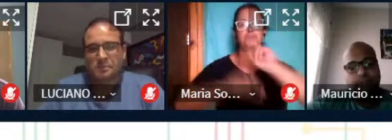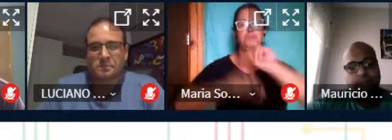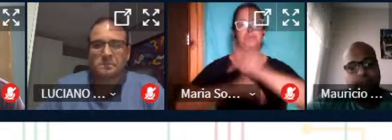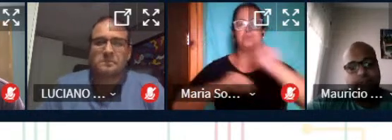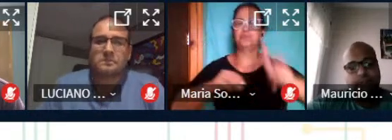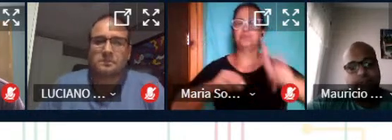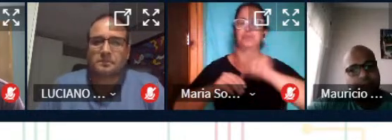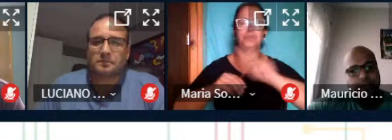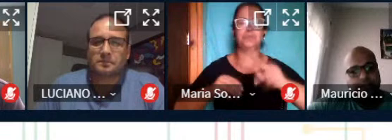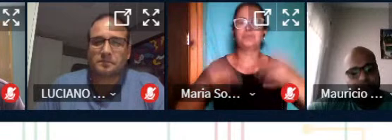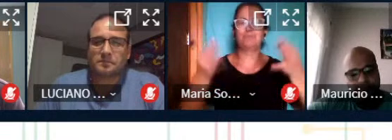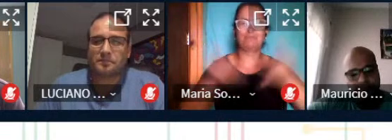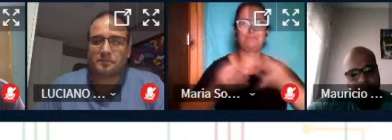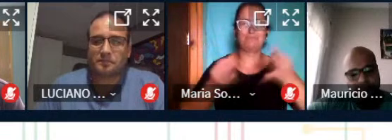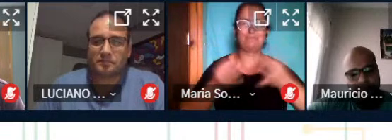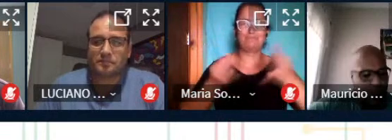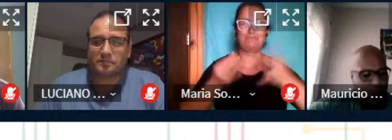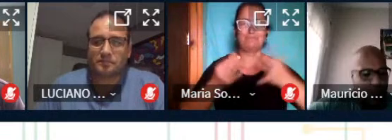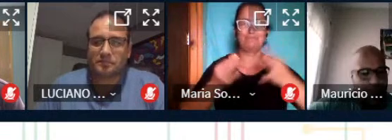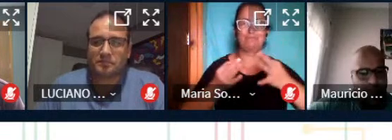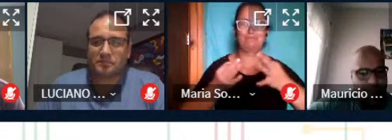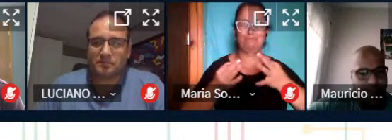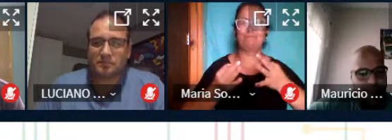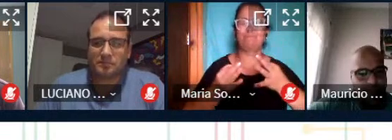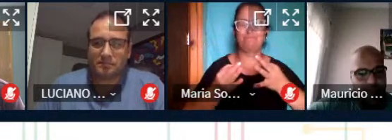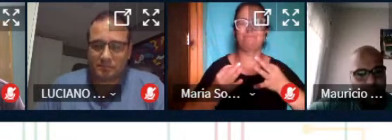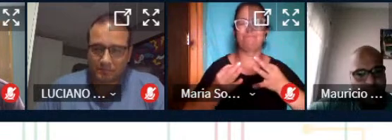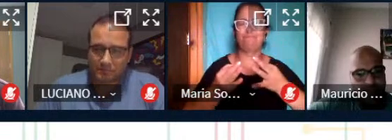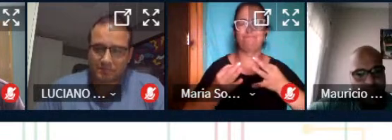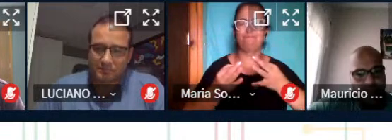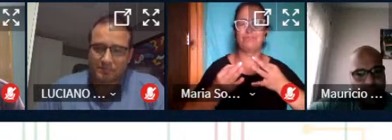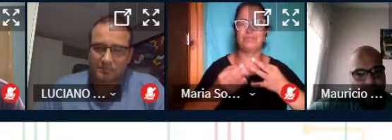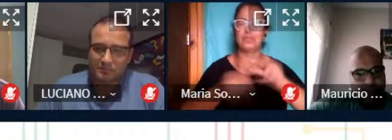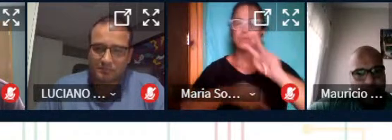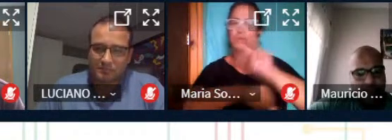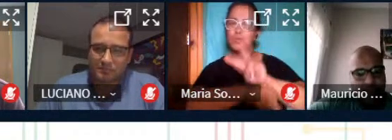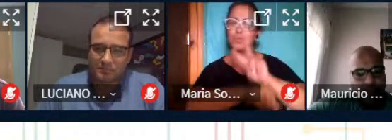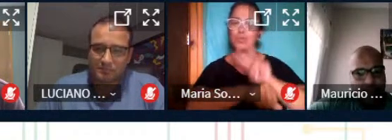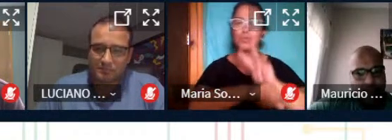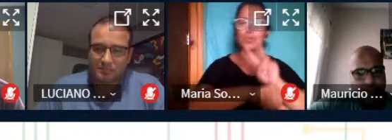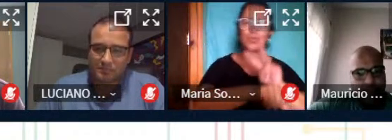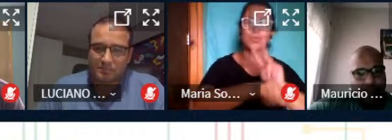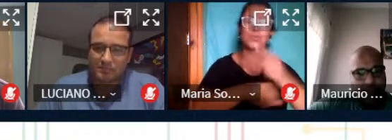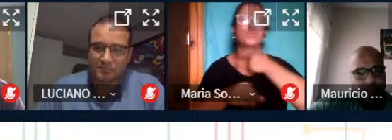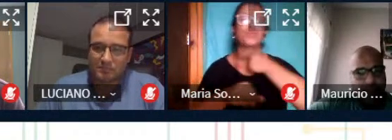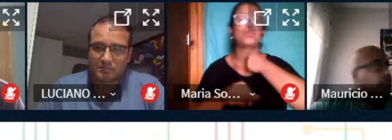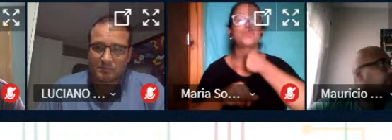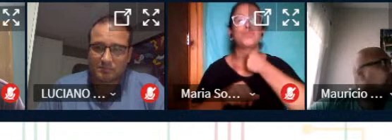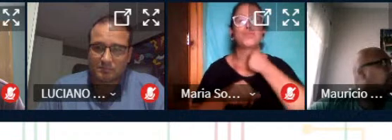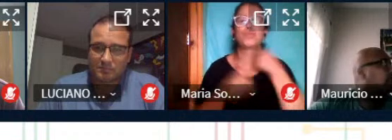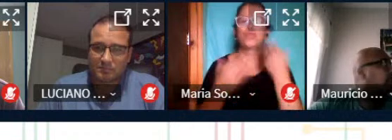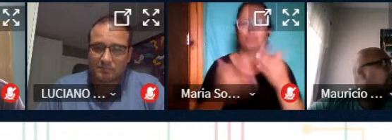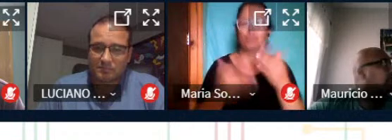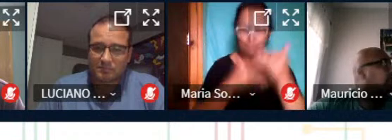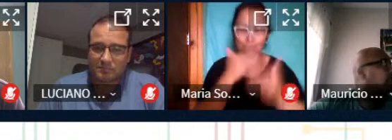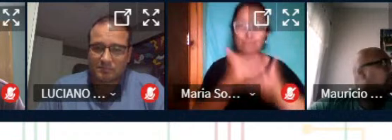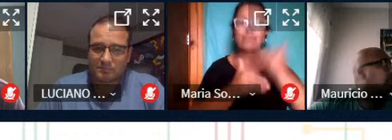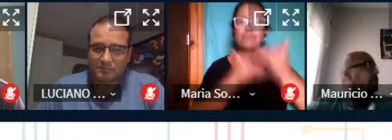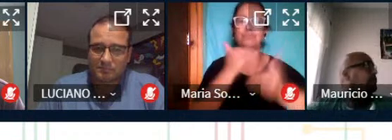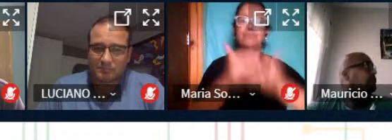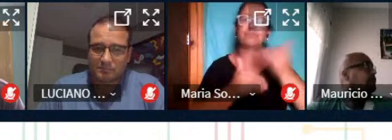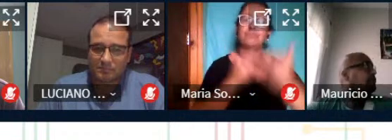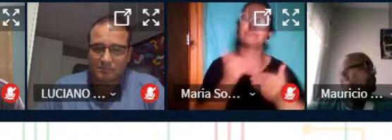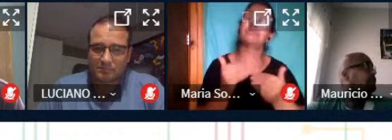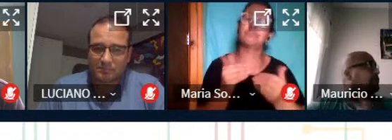com certeza tem se imbuído de muita dedicação de muita vontade de ir além dessas